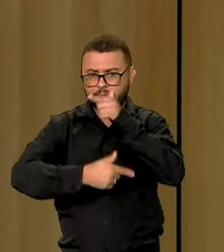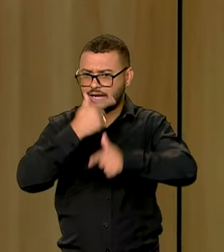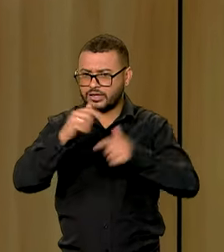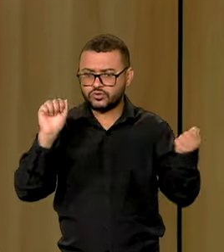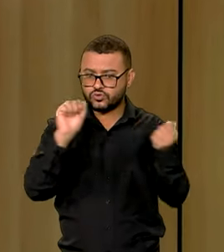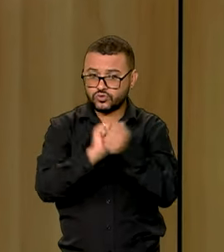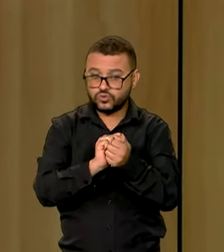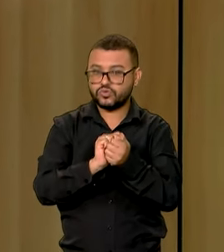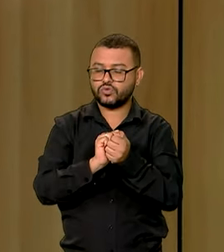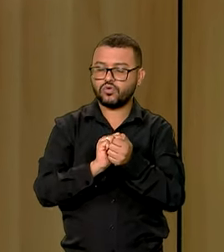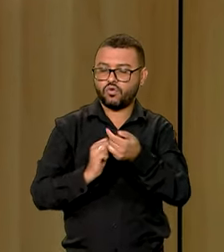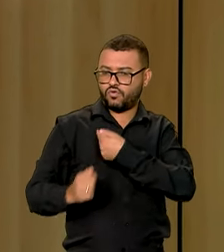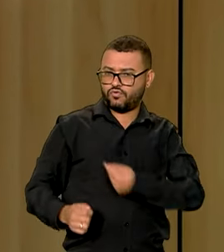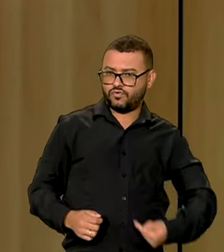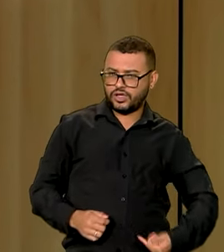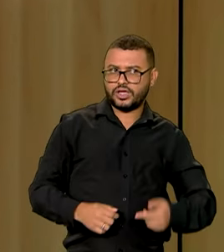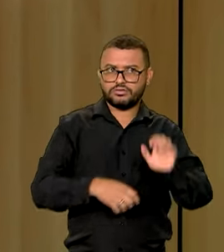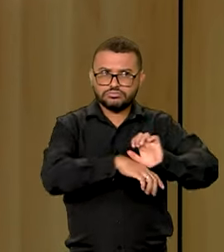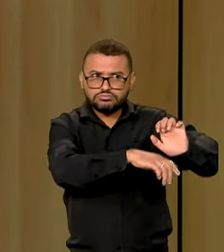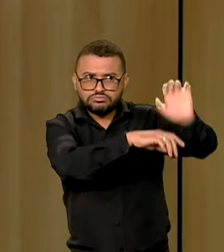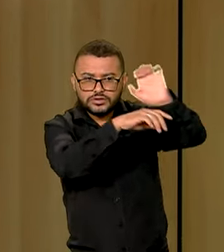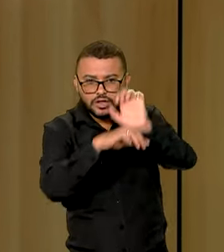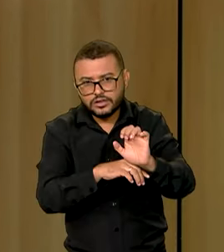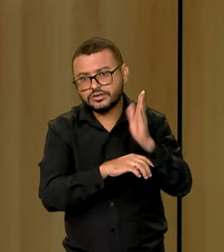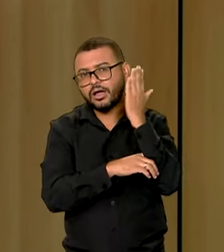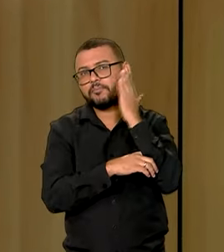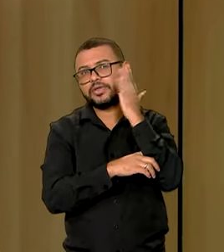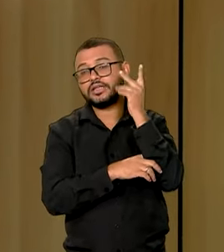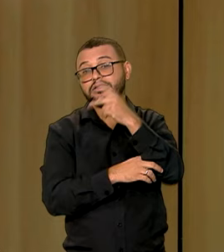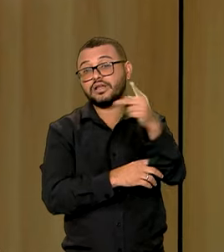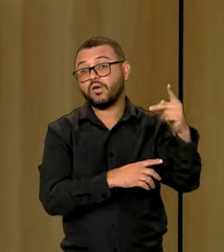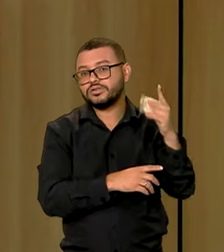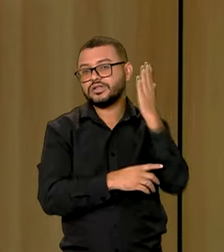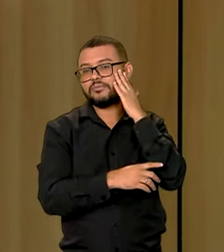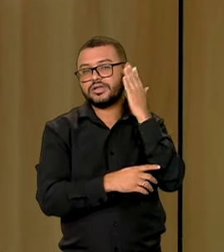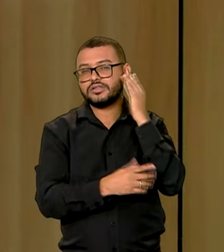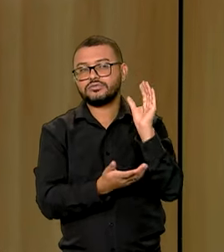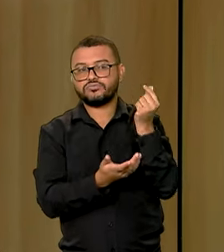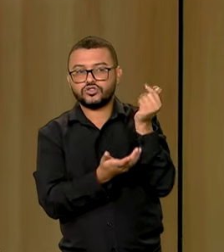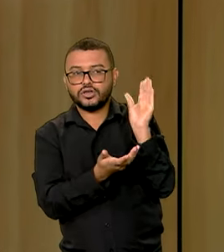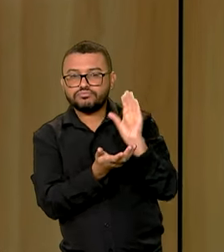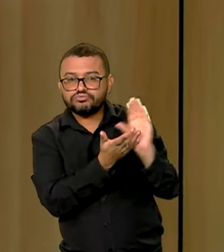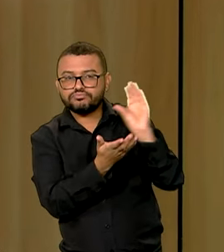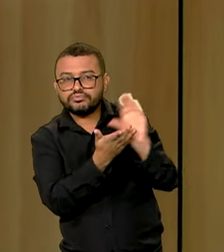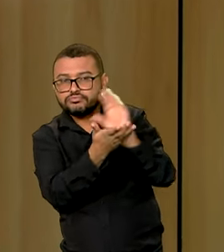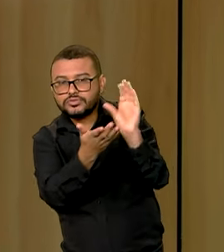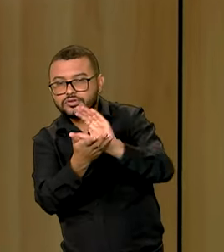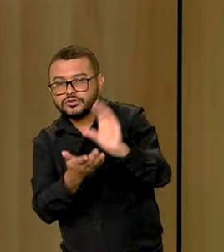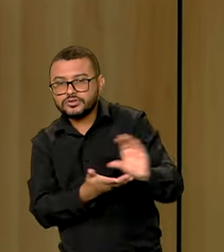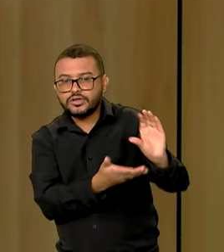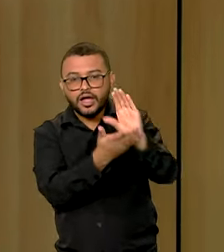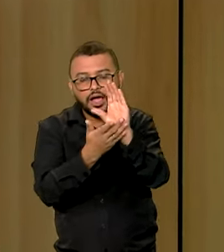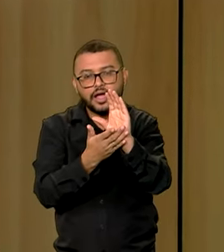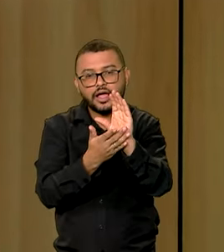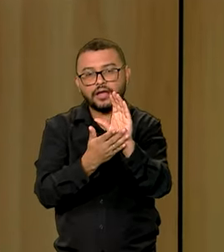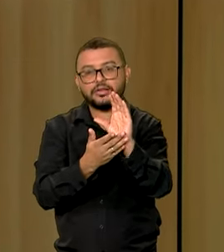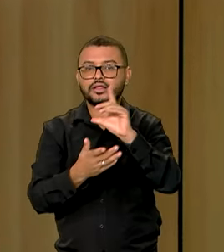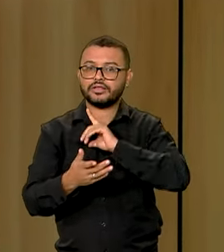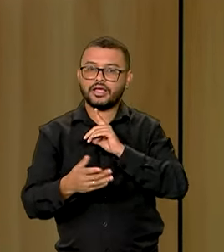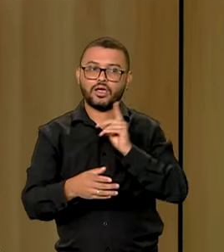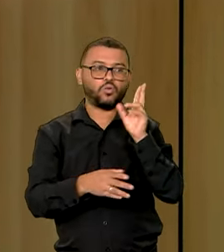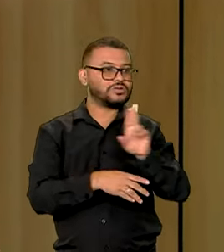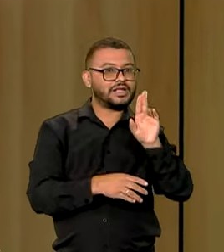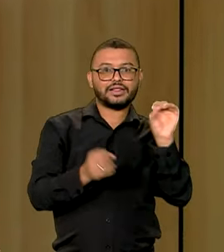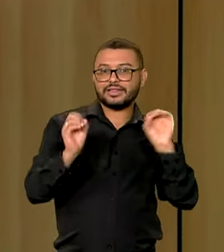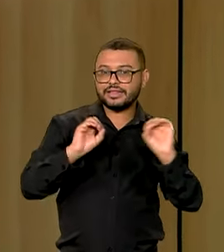com consultoria específica por estado para que a gente possa desempossar todos os recursos que ainda estão nos estados sem